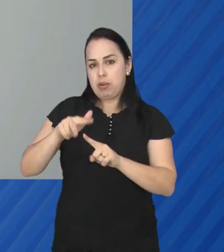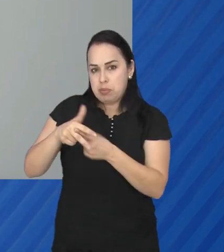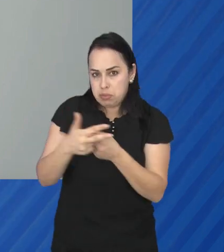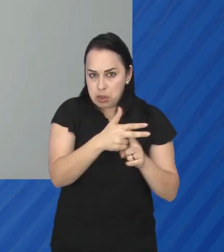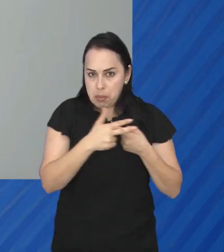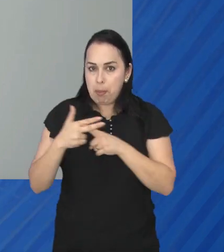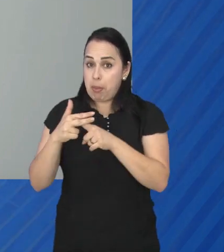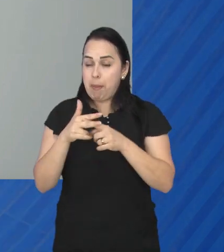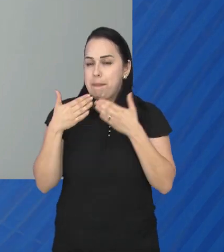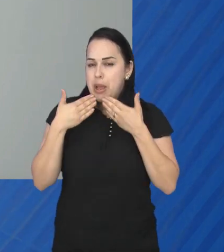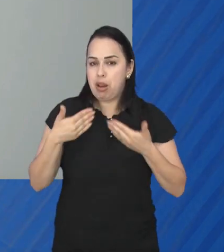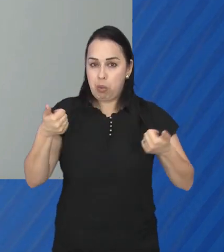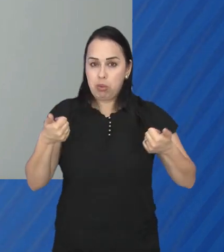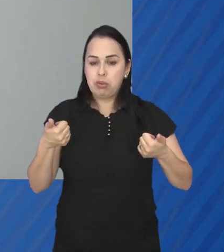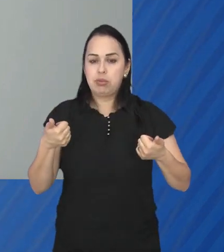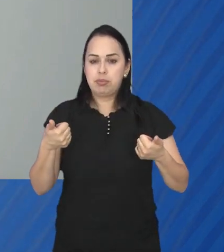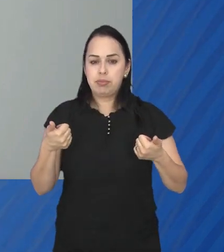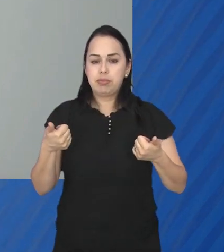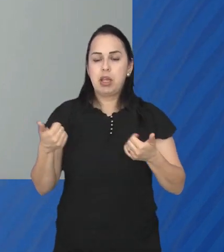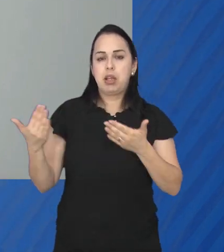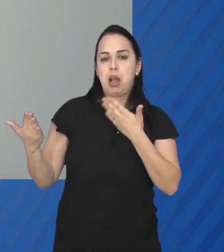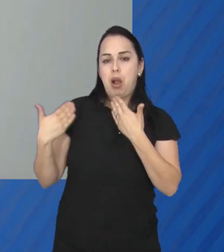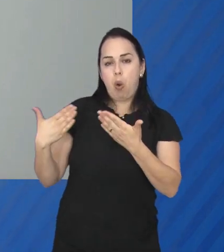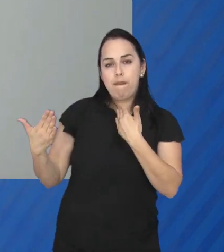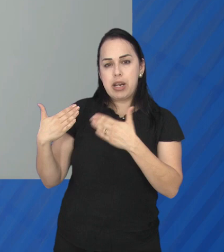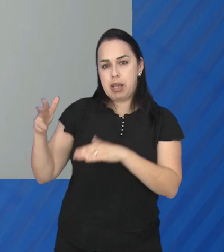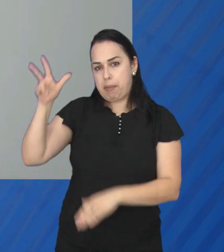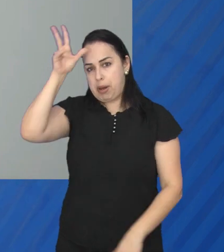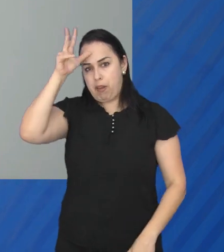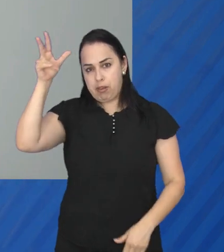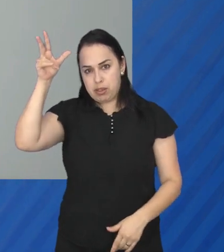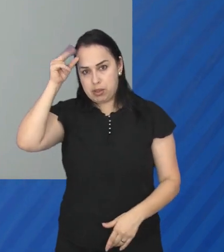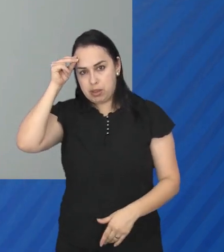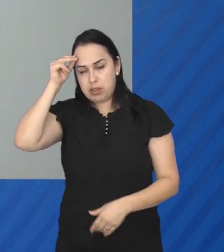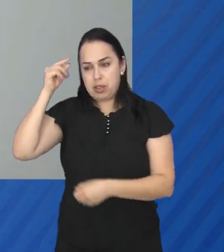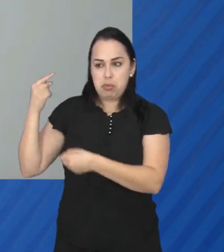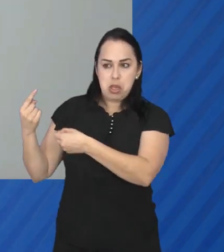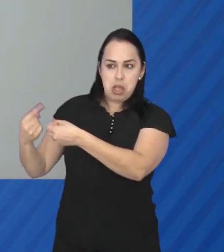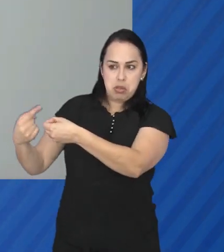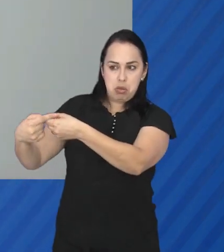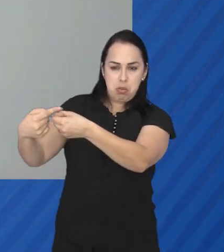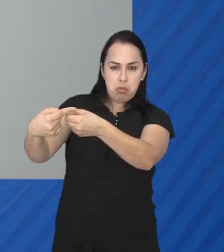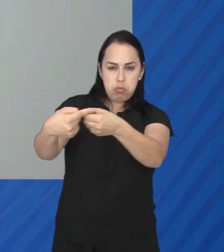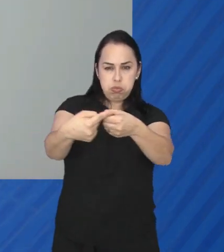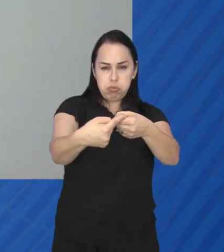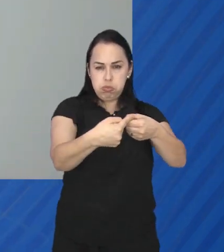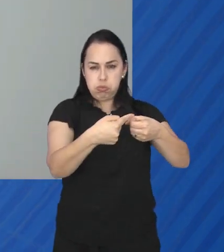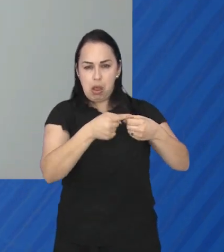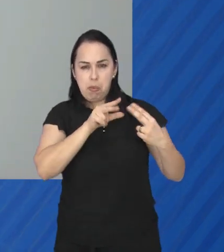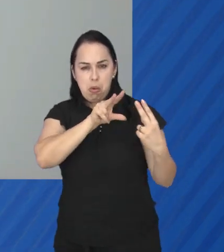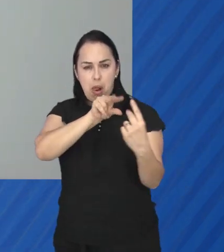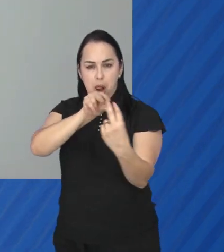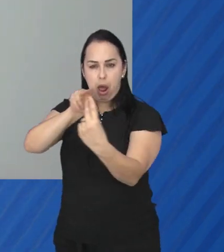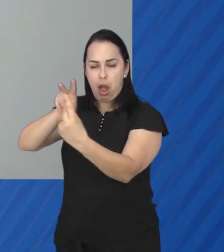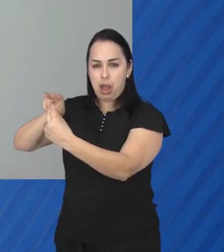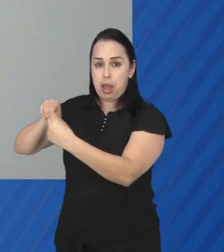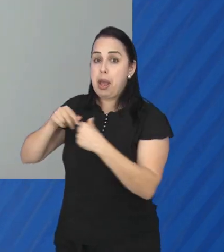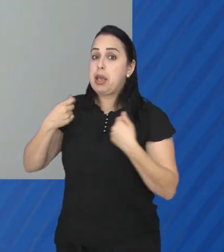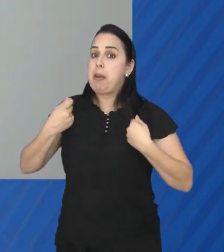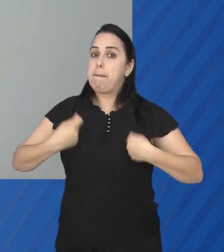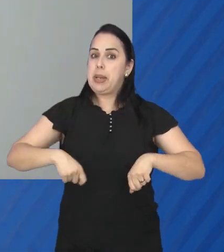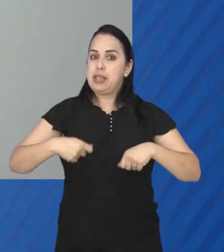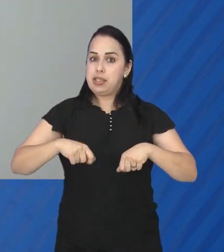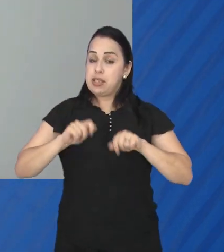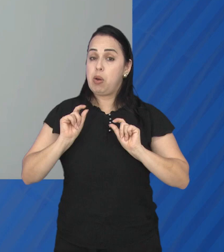seria ter um pacto entre o poder público, as prefeituras, os municípios, e a